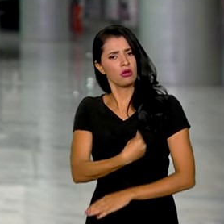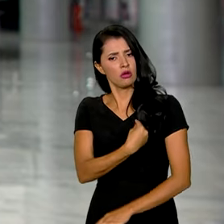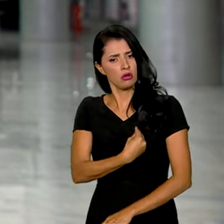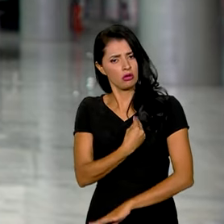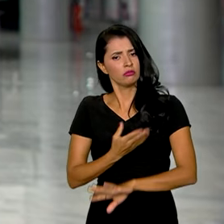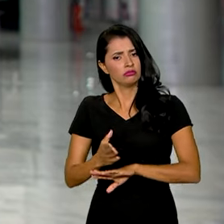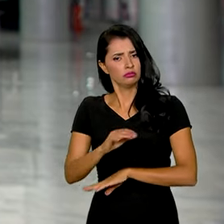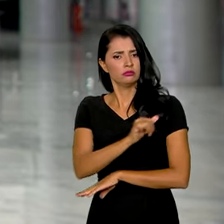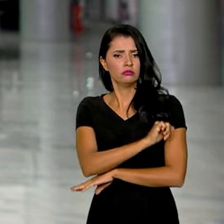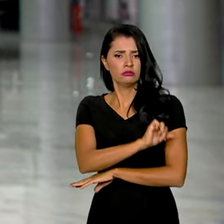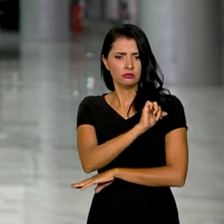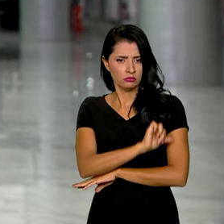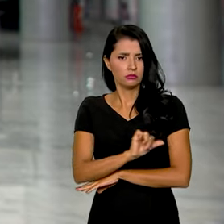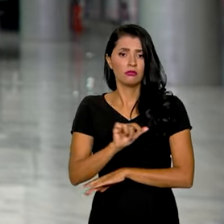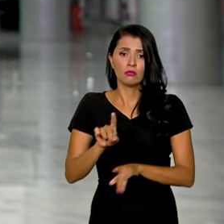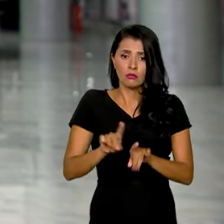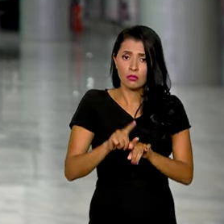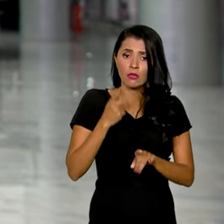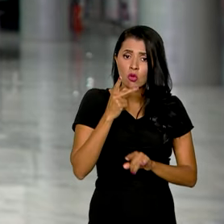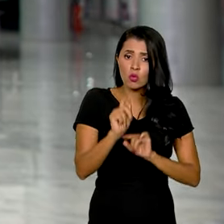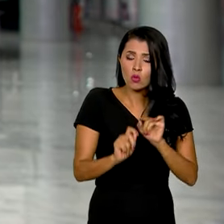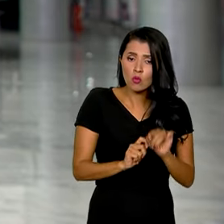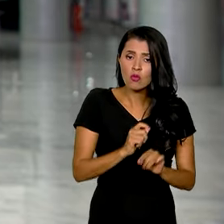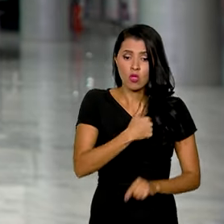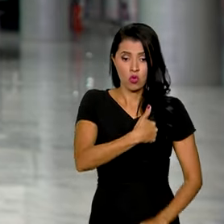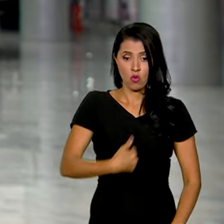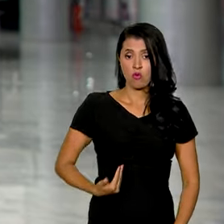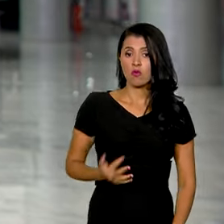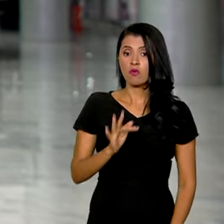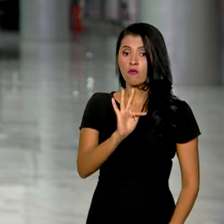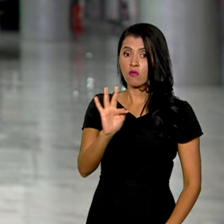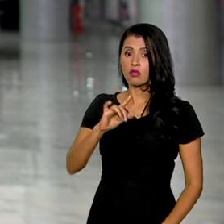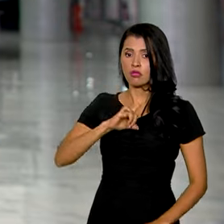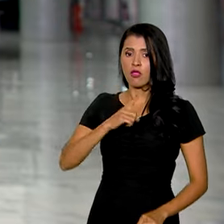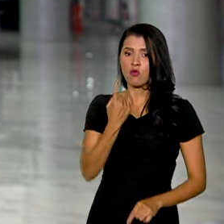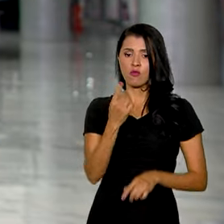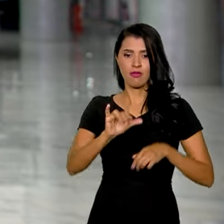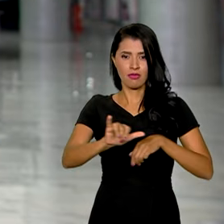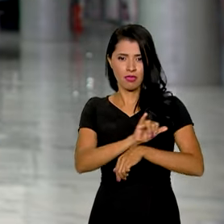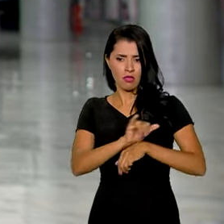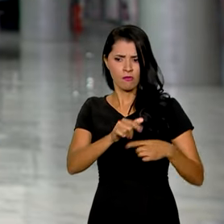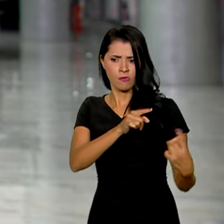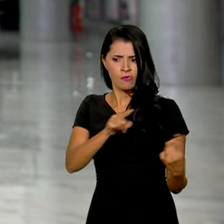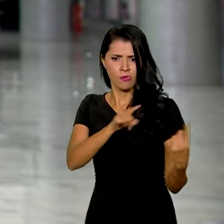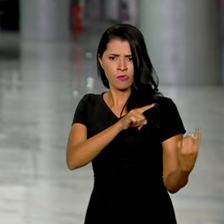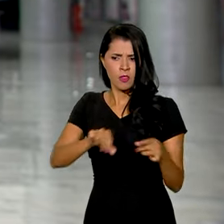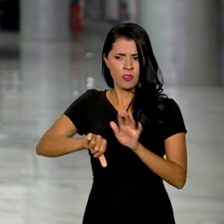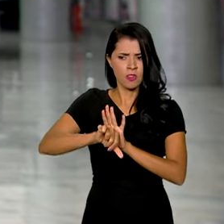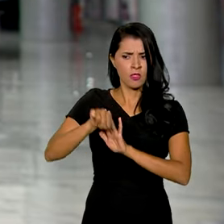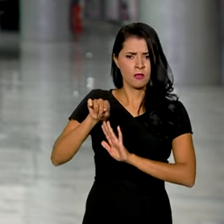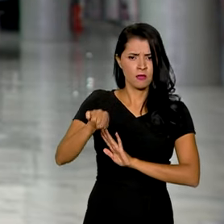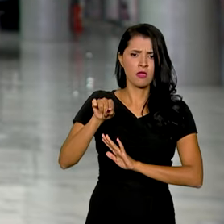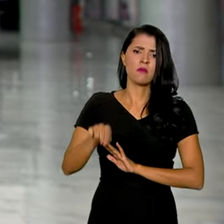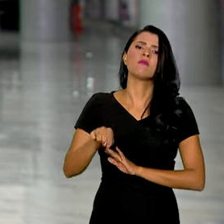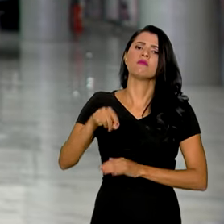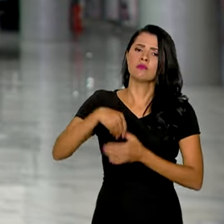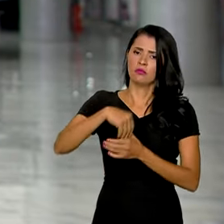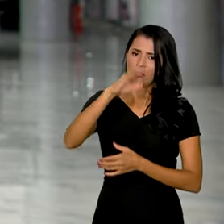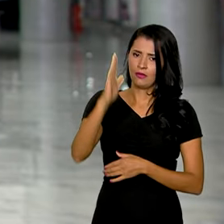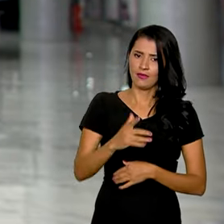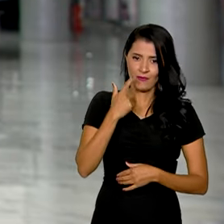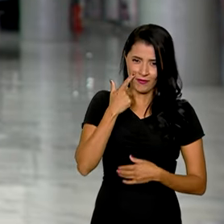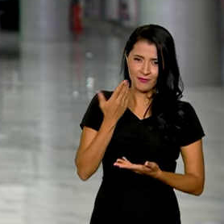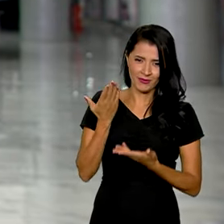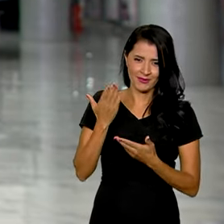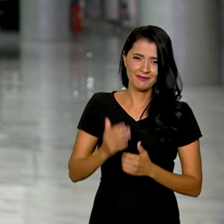Estado. E olha, o ministro voltou a reforçar que o governo federal tem uma estratégia para combater o crime organizado no país. Vamos